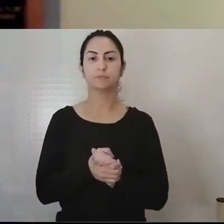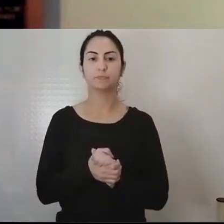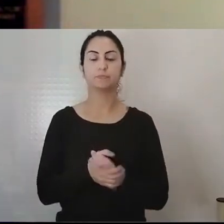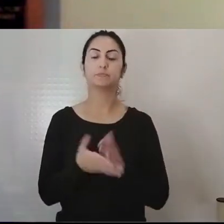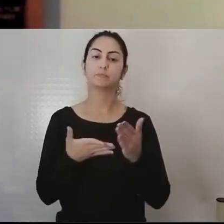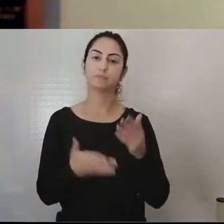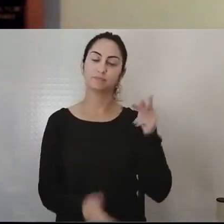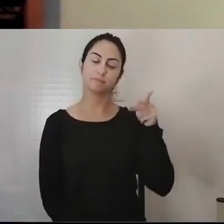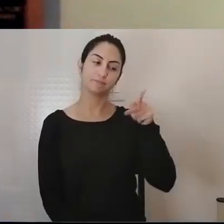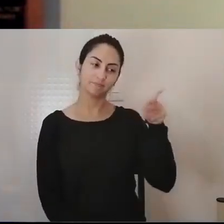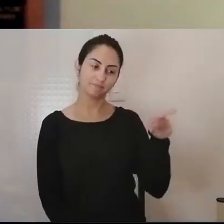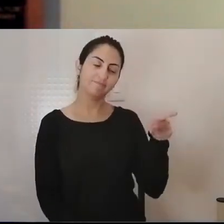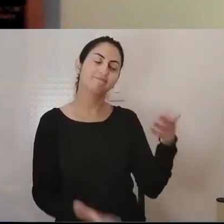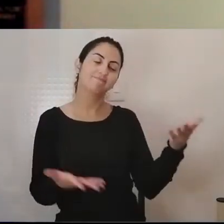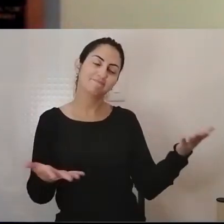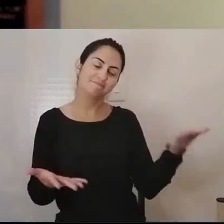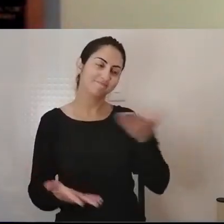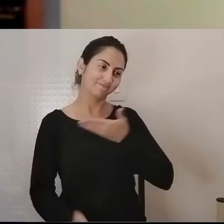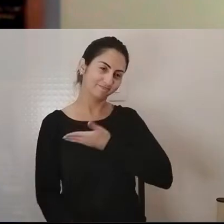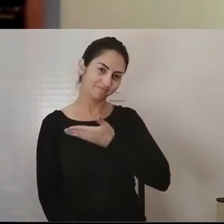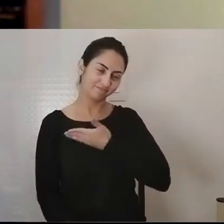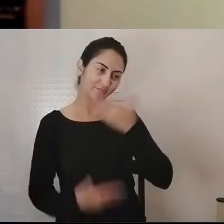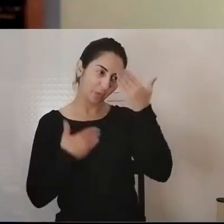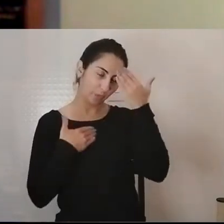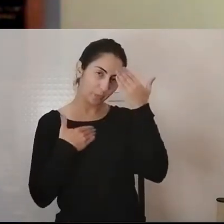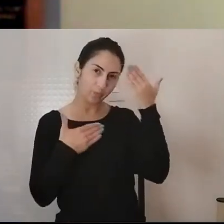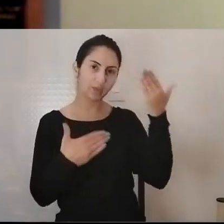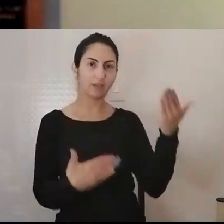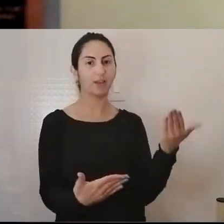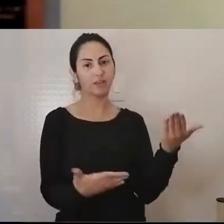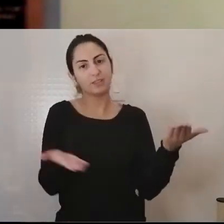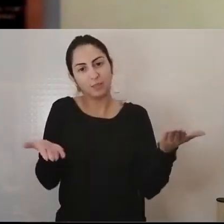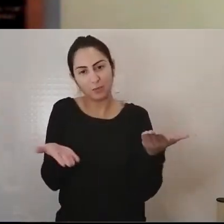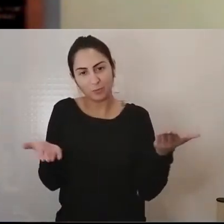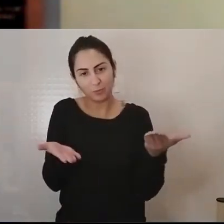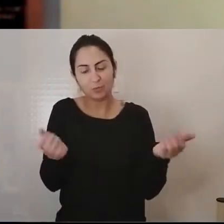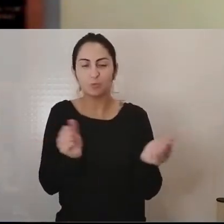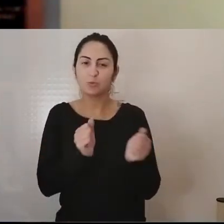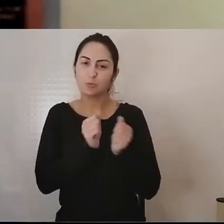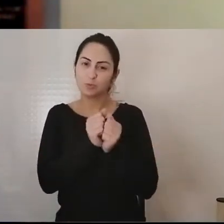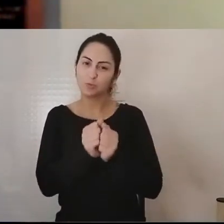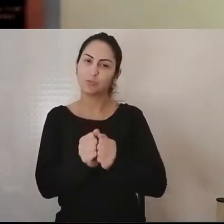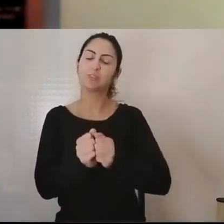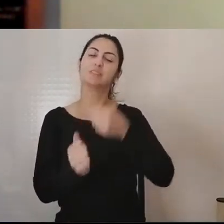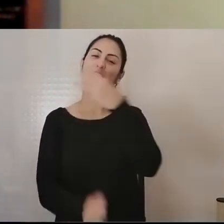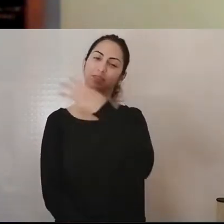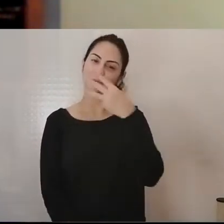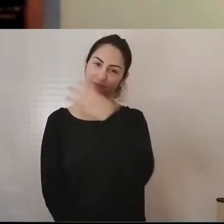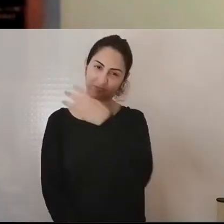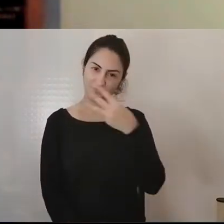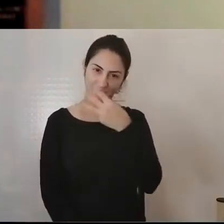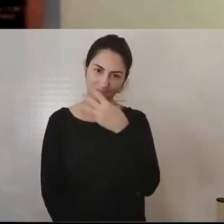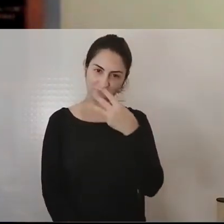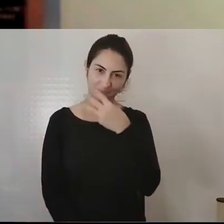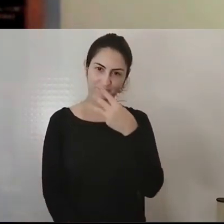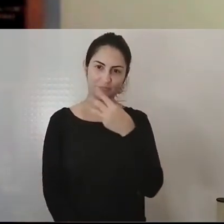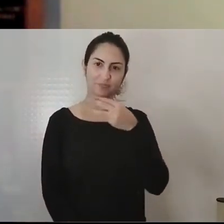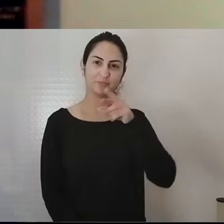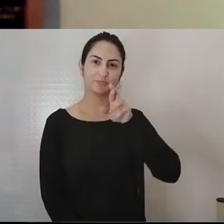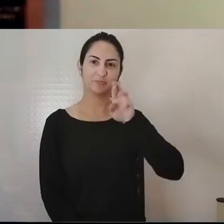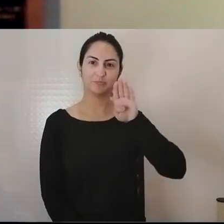Esmeralda, querida colega, obrigada por estar conosco na 33ª RBA. A palavra, então, é sua.